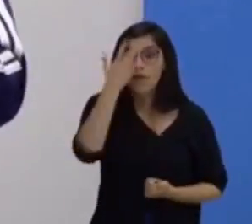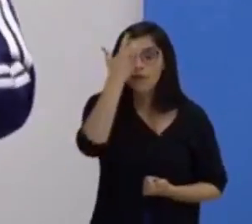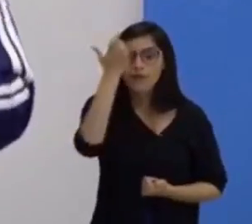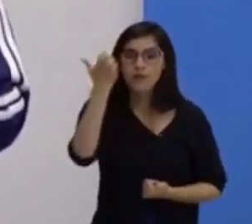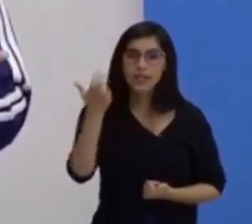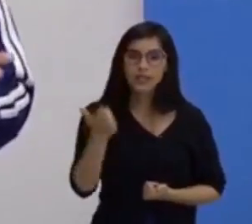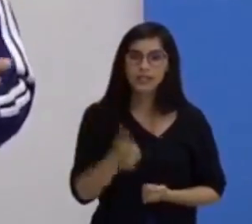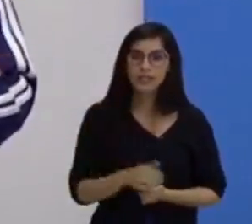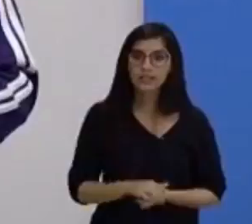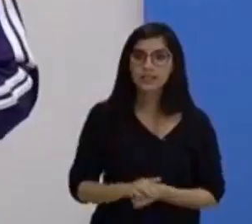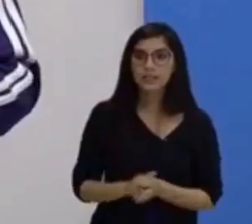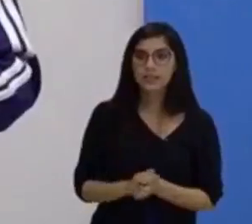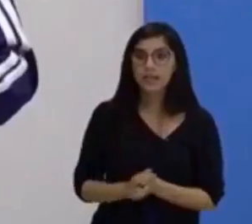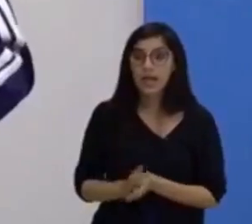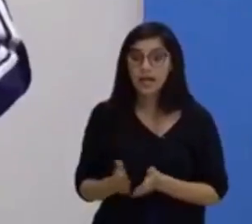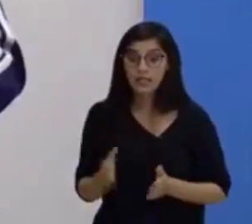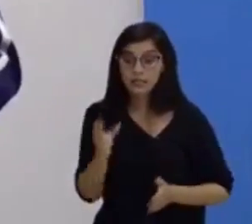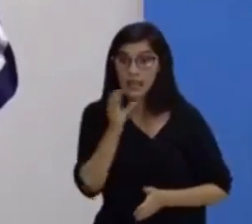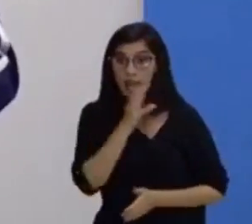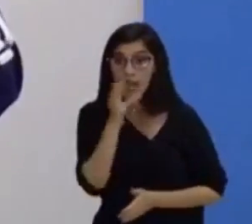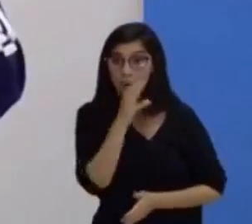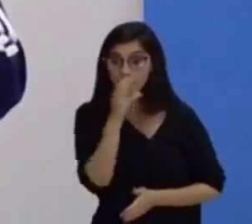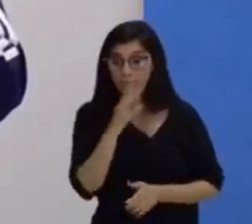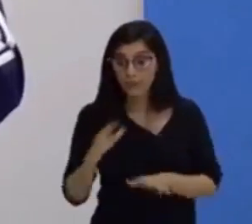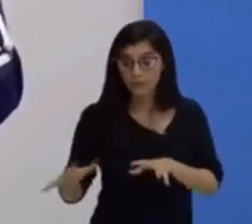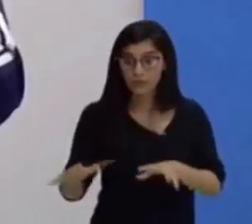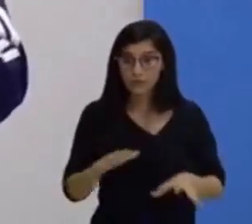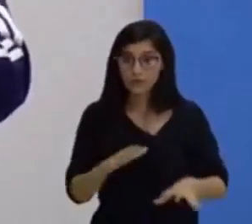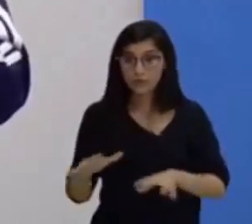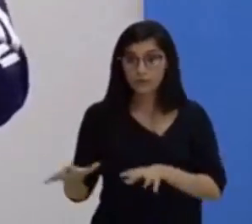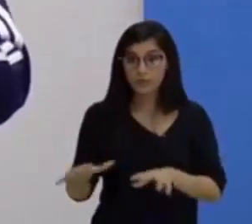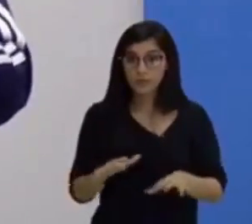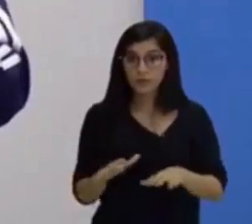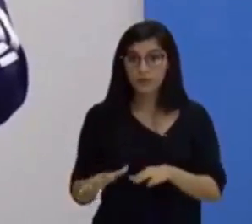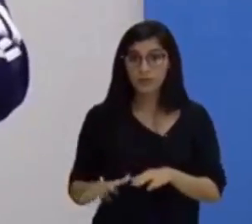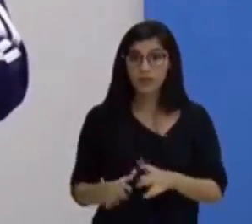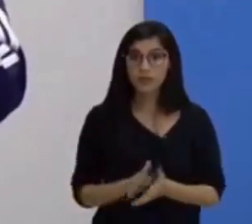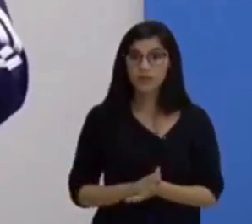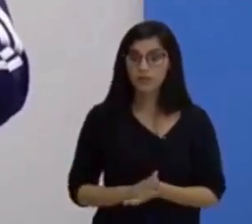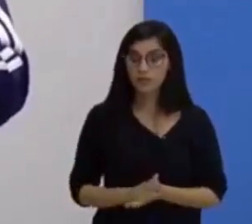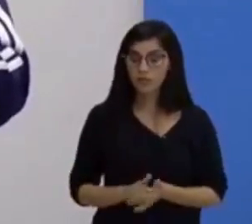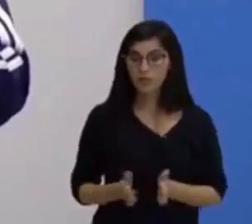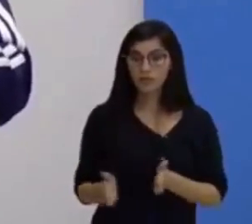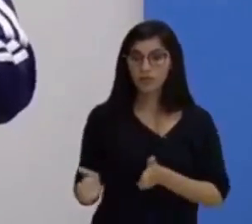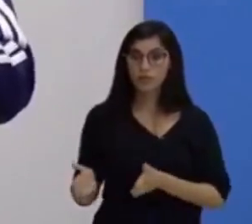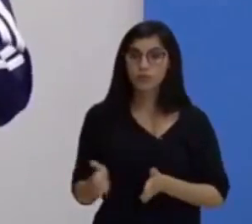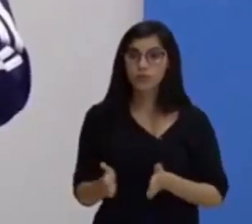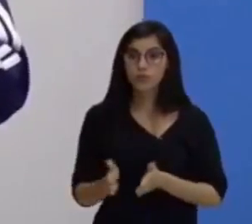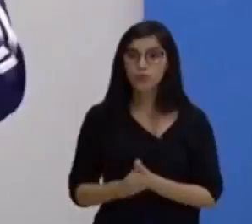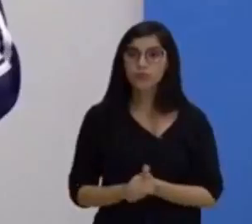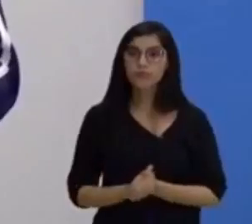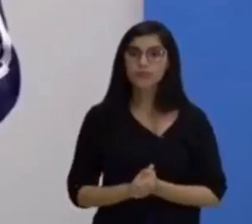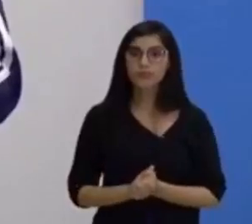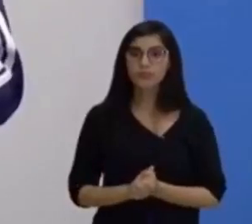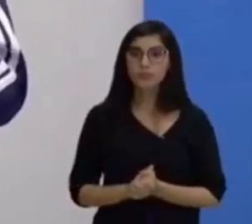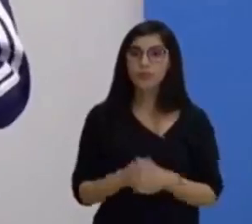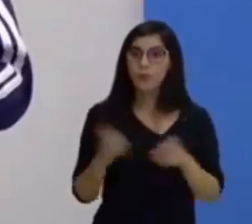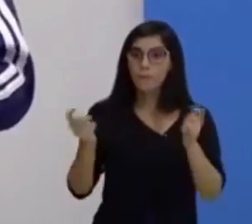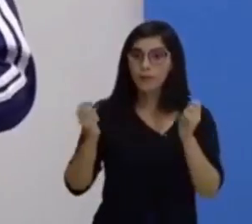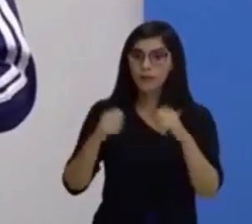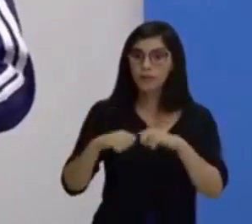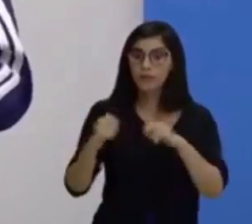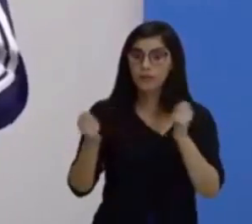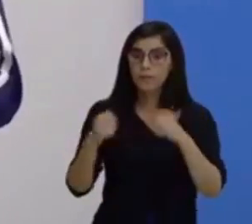Facilidade e ligeireza de movimentos. Agilidade, olha aí, agilidade não é outro atributo? Sim, mas ele